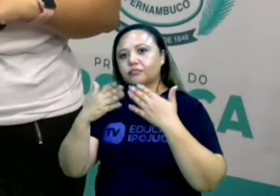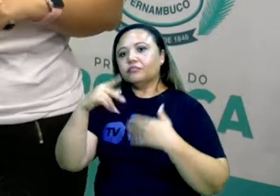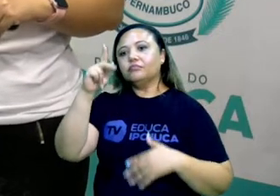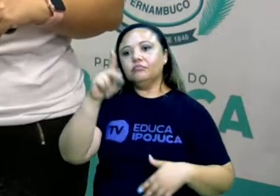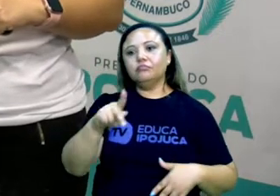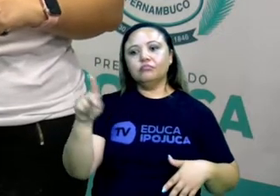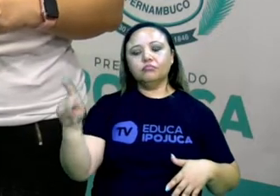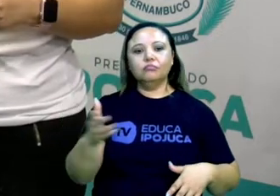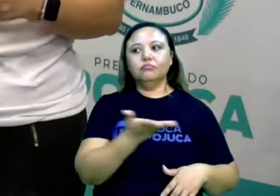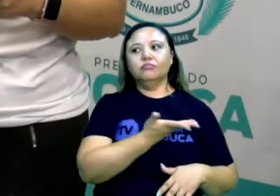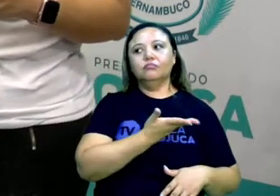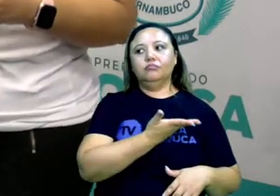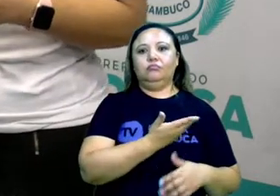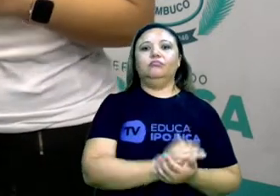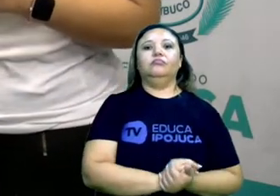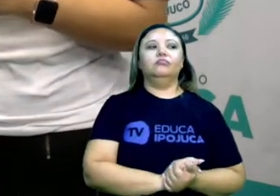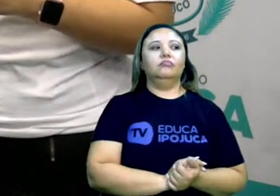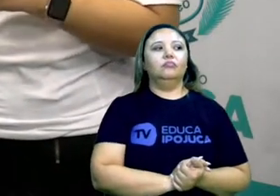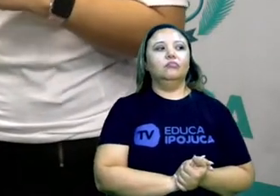e seus colegas na sala de aula.